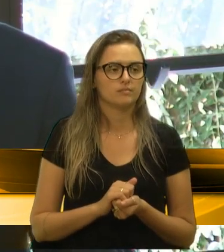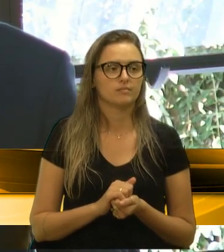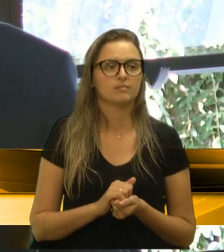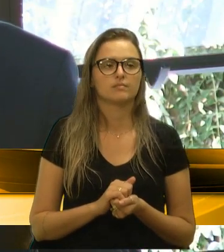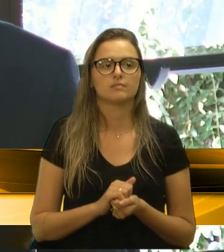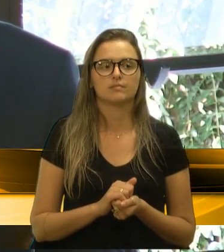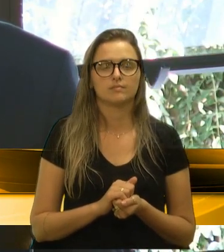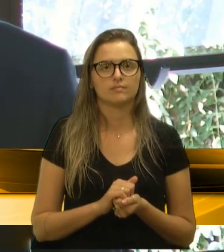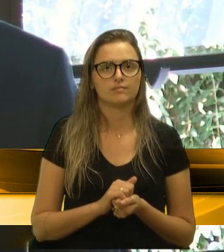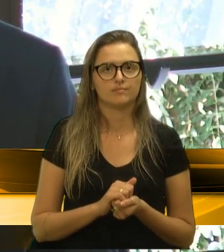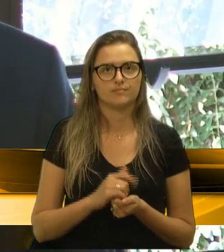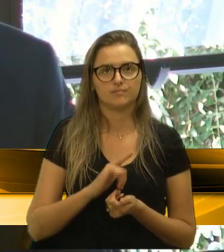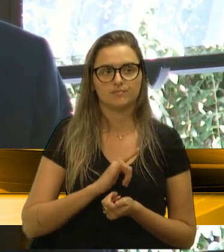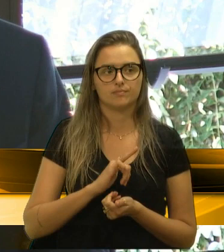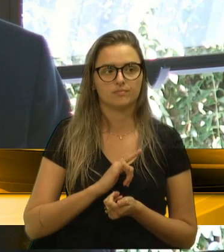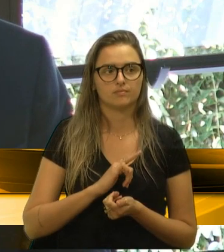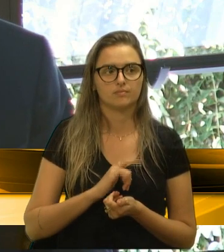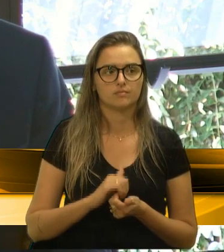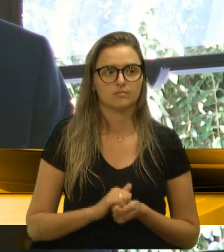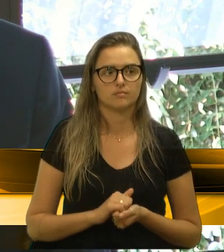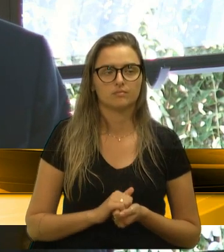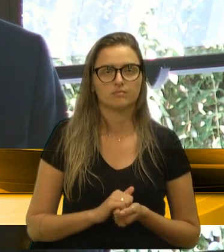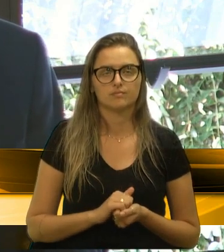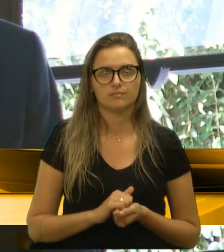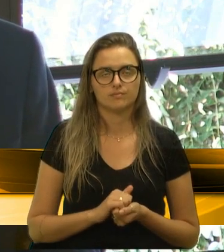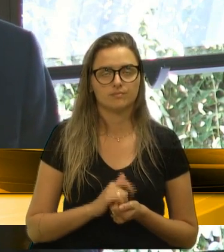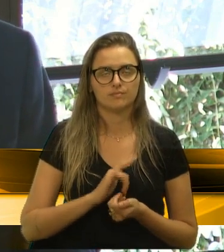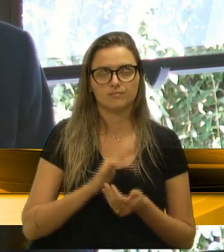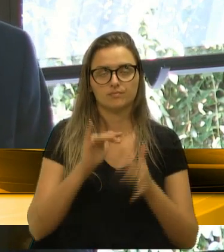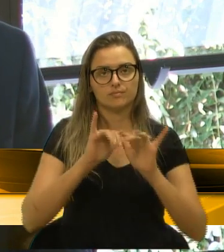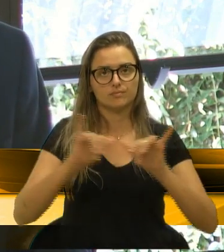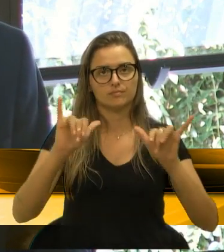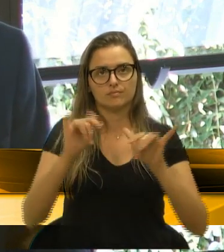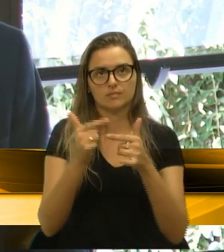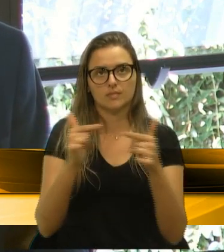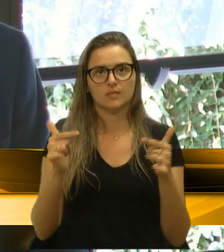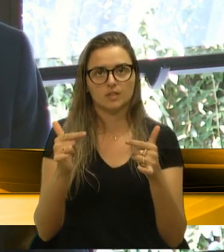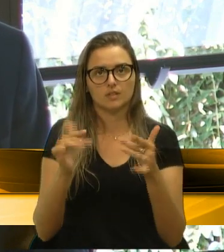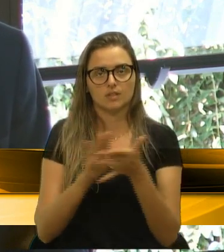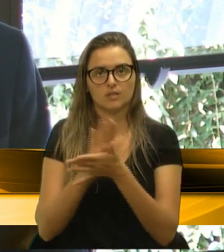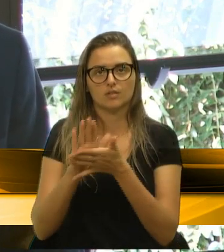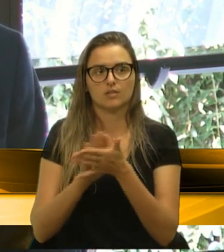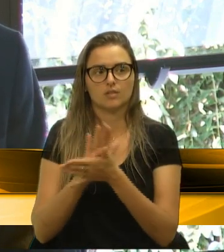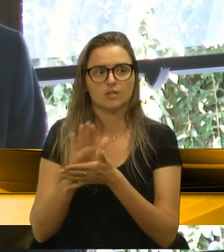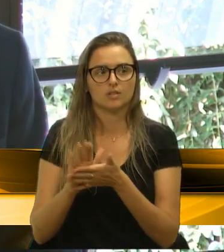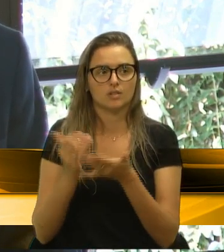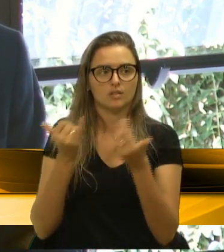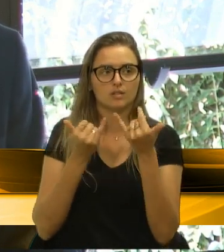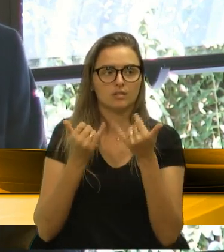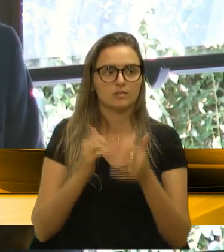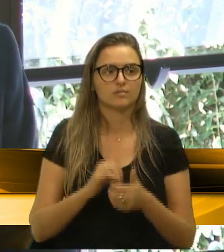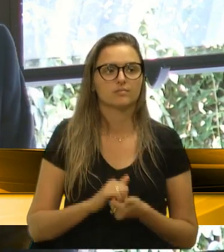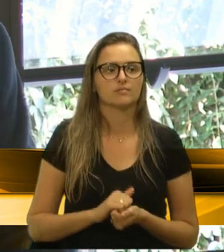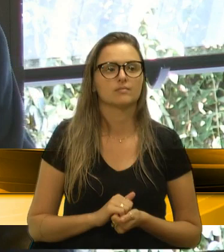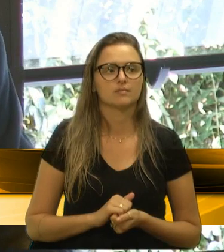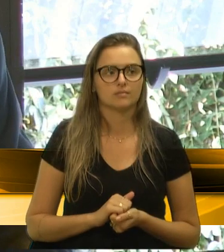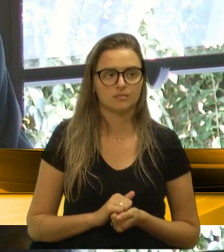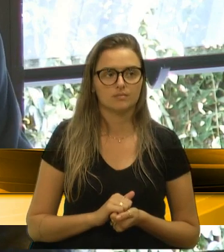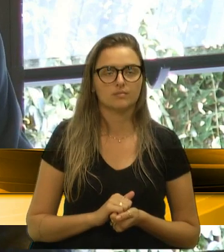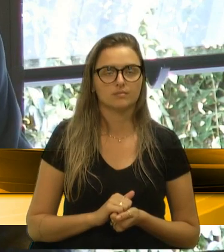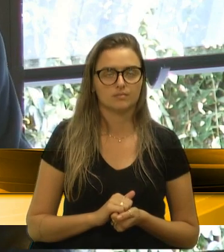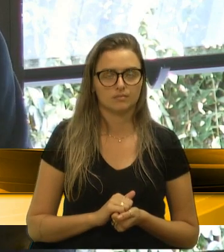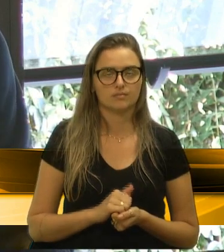ficam fazendo brincadeira e disseminando notícias sem nenhuma fonte de veracidade. Também,